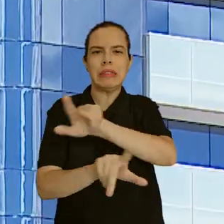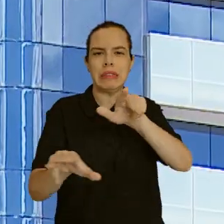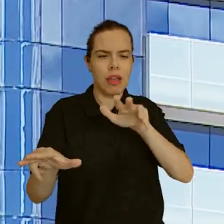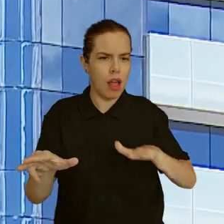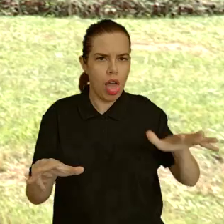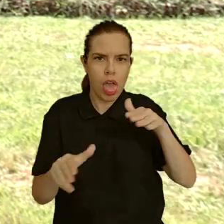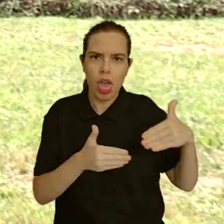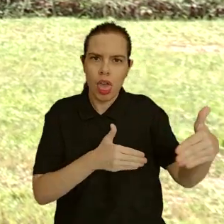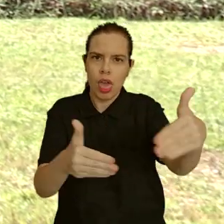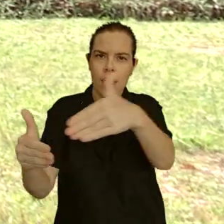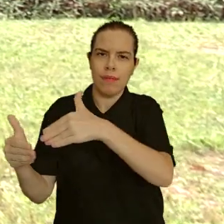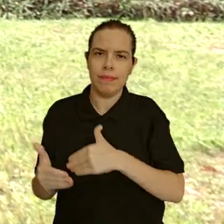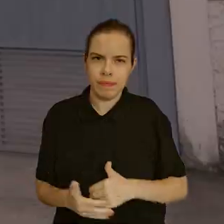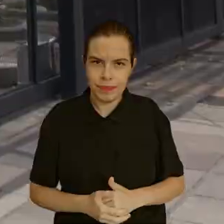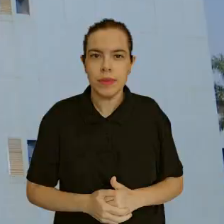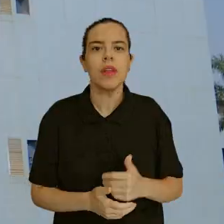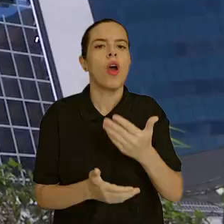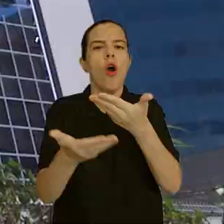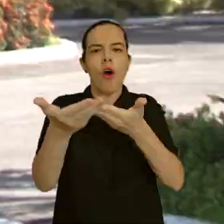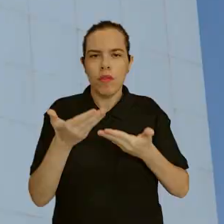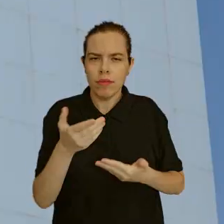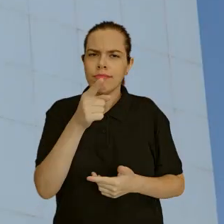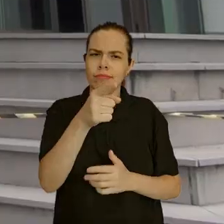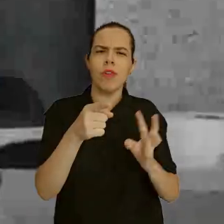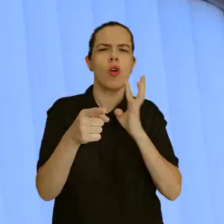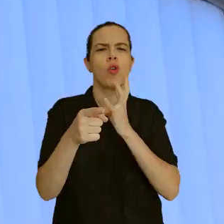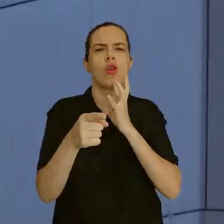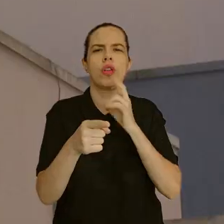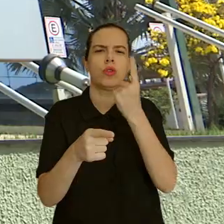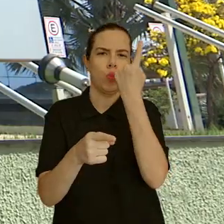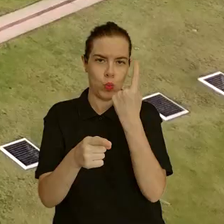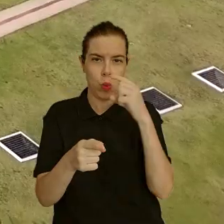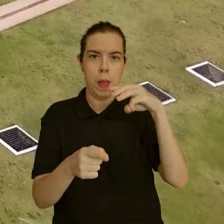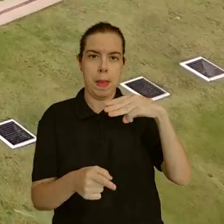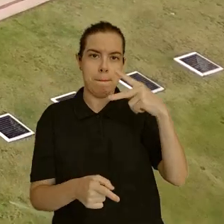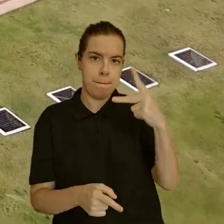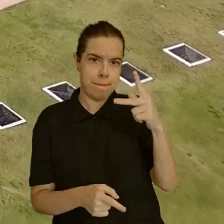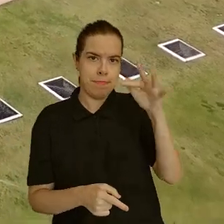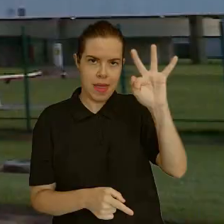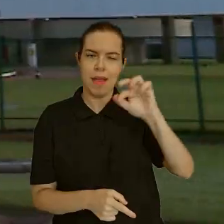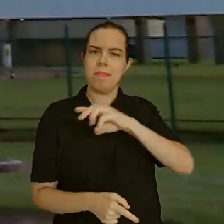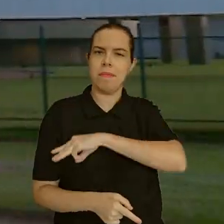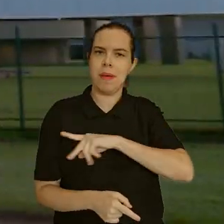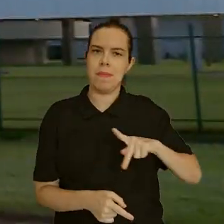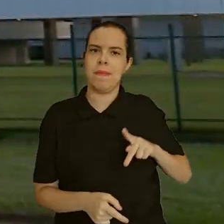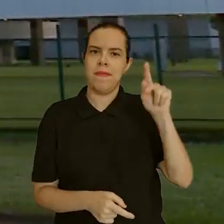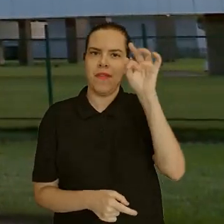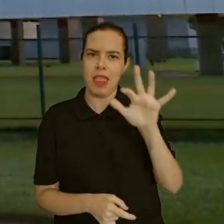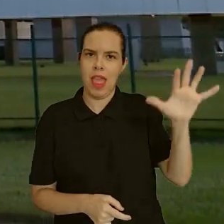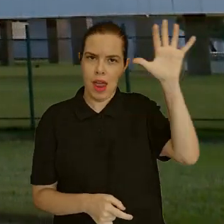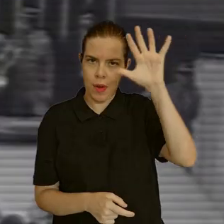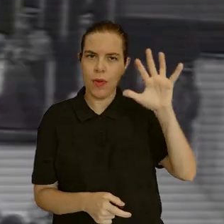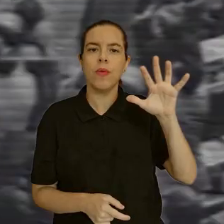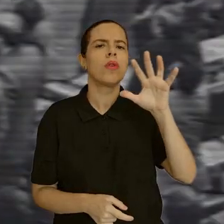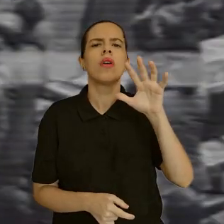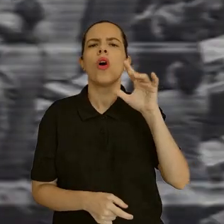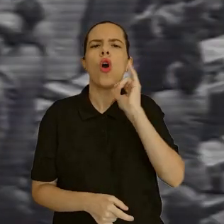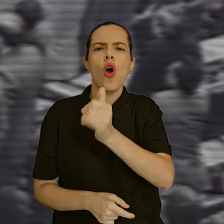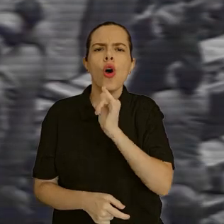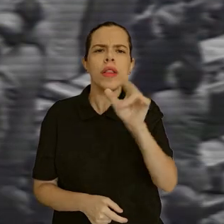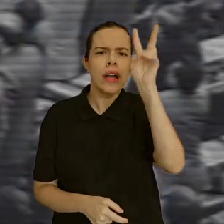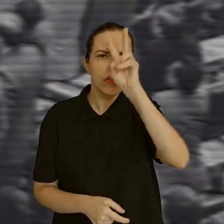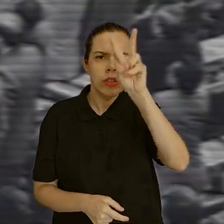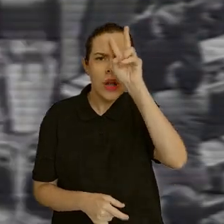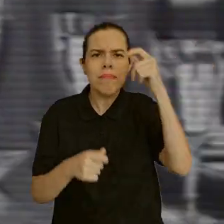diversos órgãos e ramos. Te convidamos a conhecer um deles, o Ministério Público Federal. Para